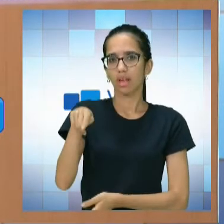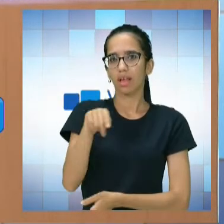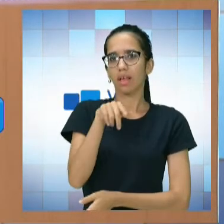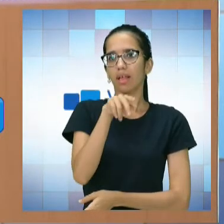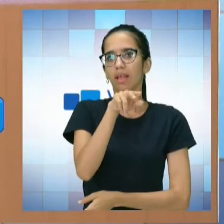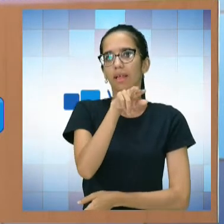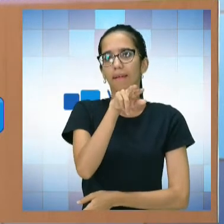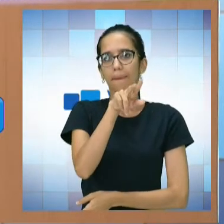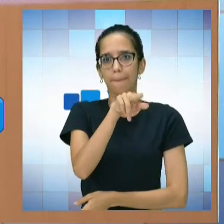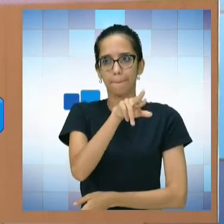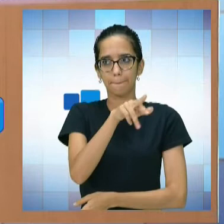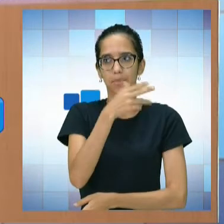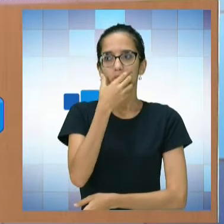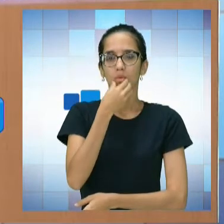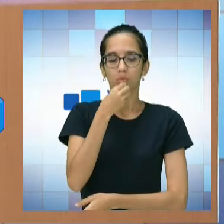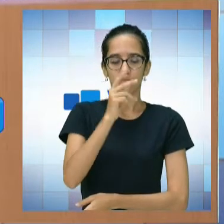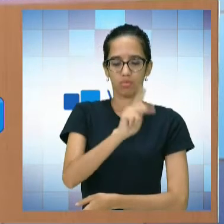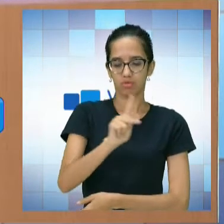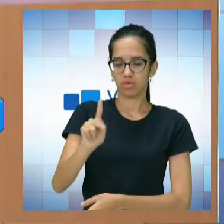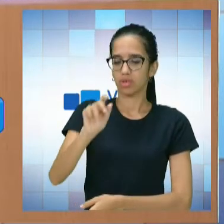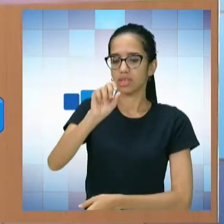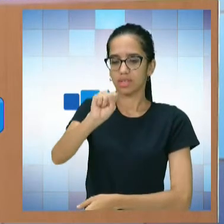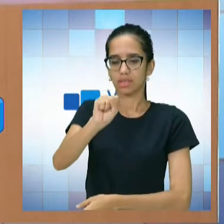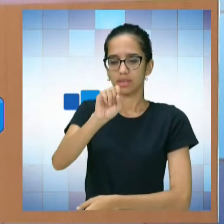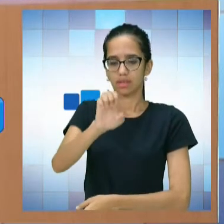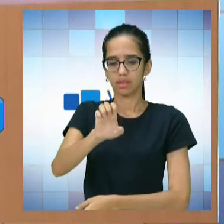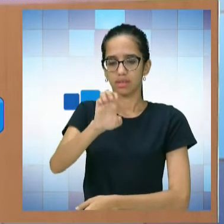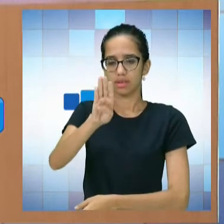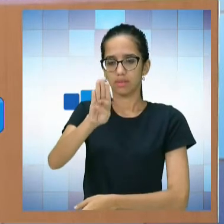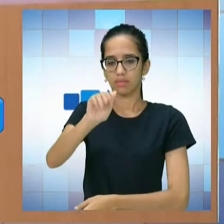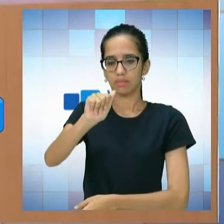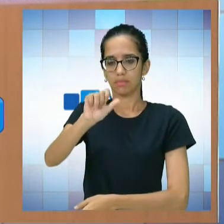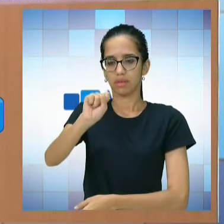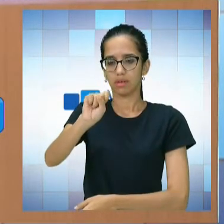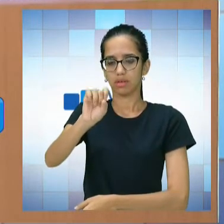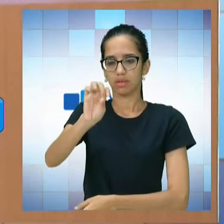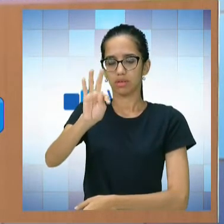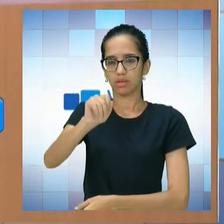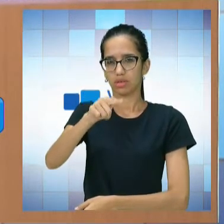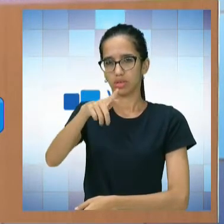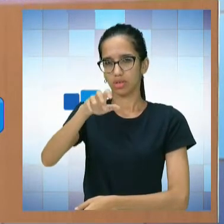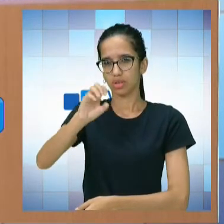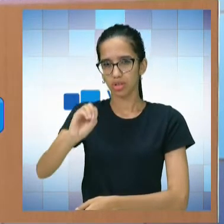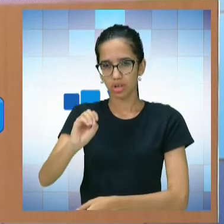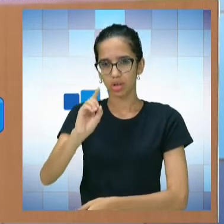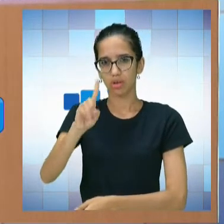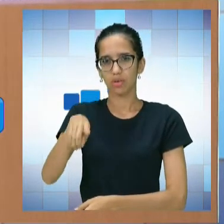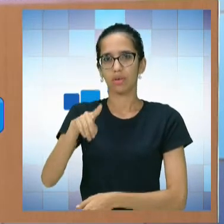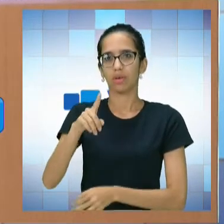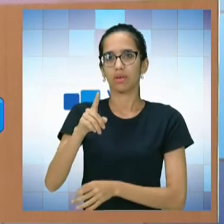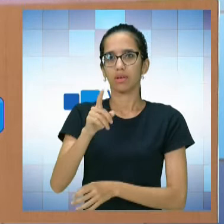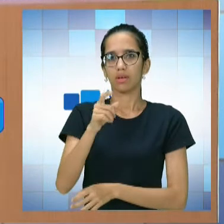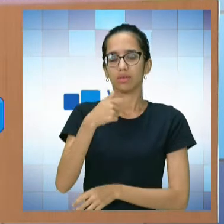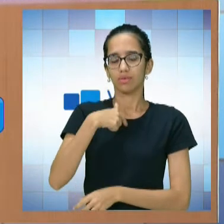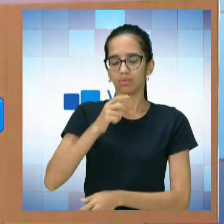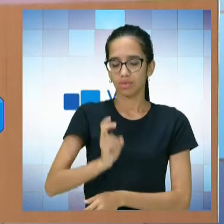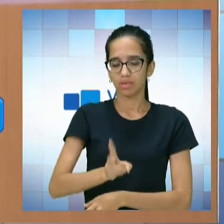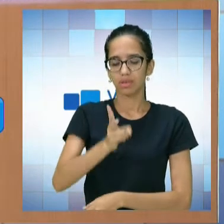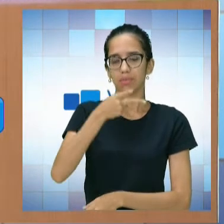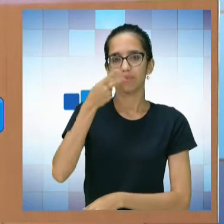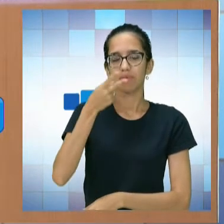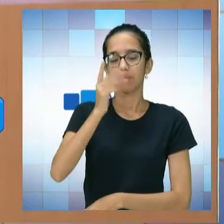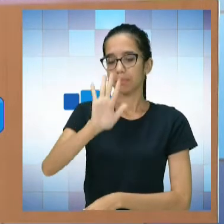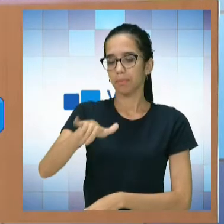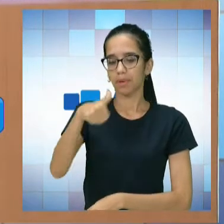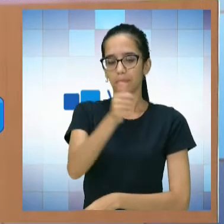Sebastião Ferreira, Então, o professor Sebastião Ferreira, que foi fundador da associação, teve o César, que eu sempre falo que foi o melhor